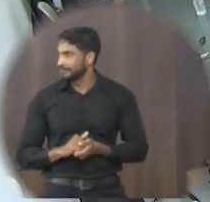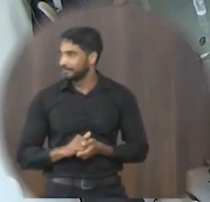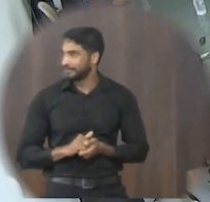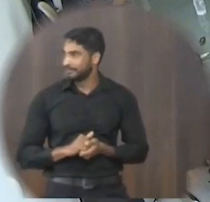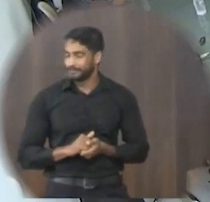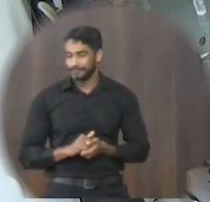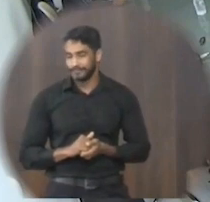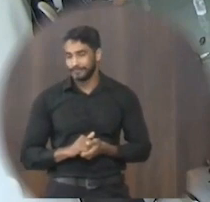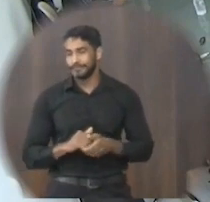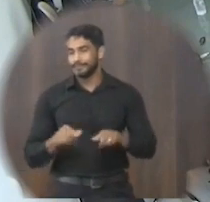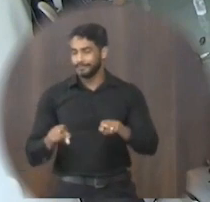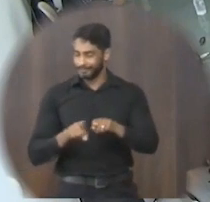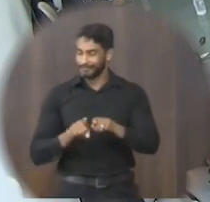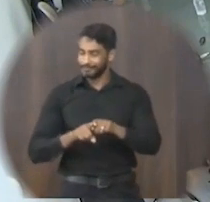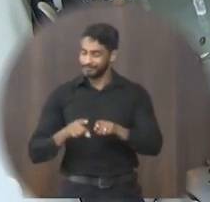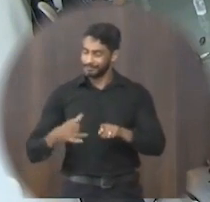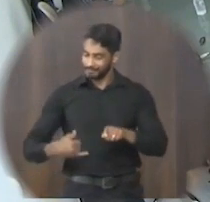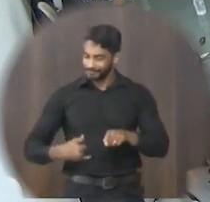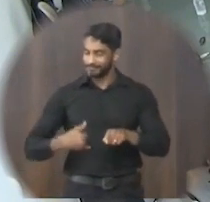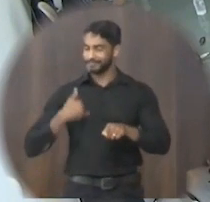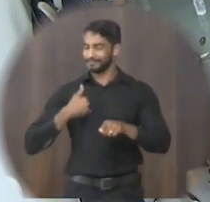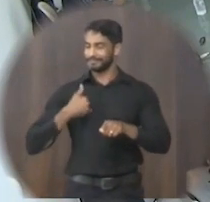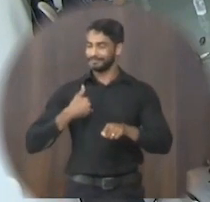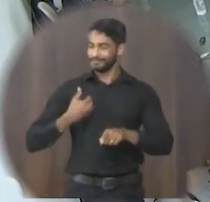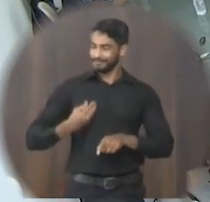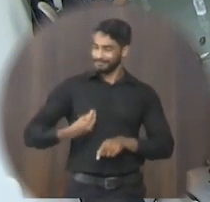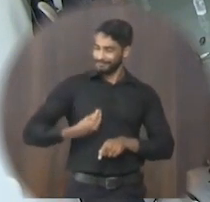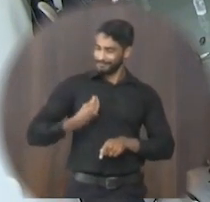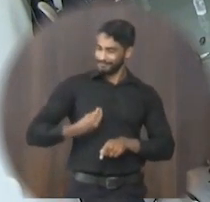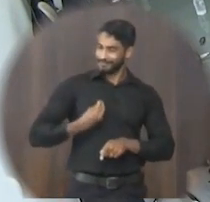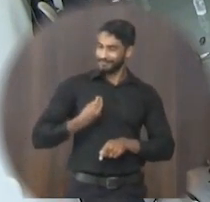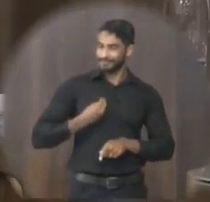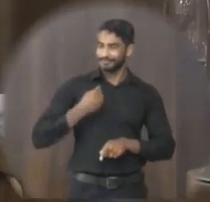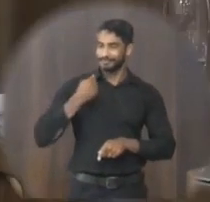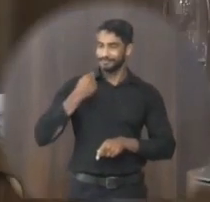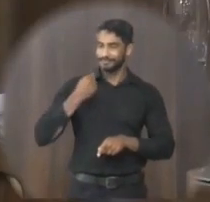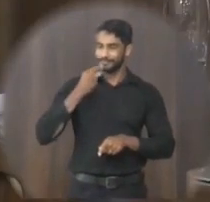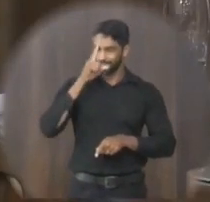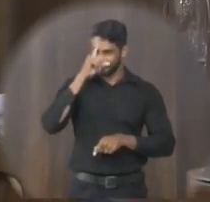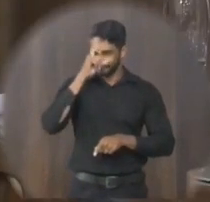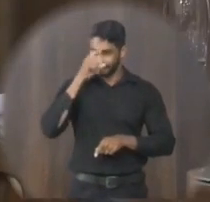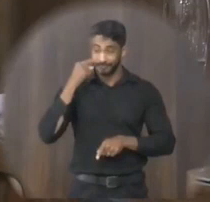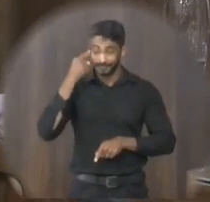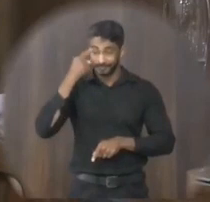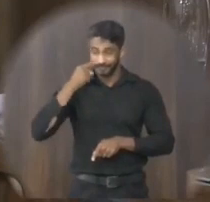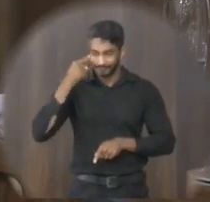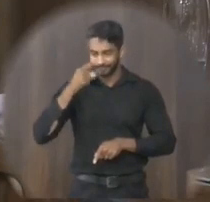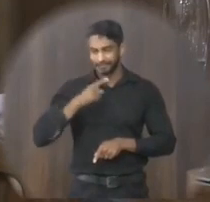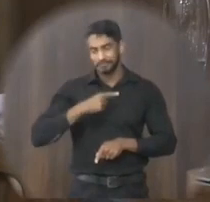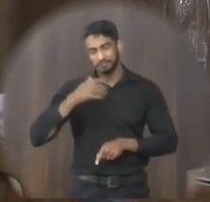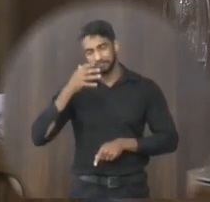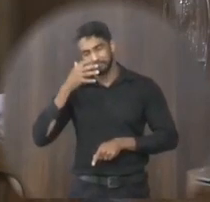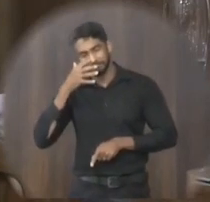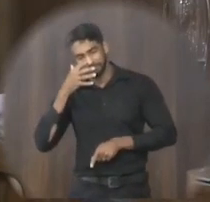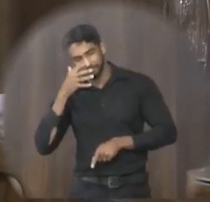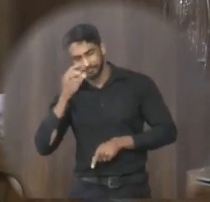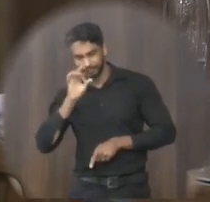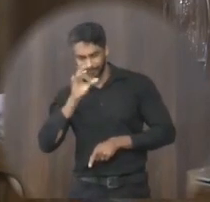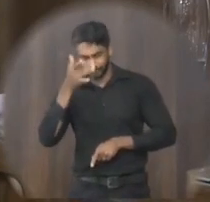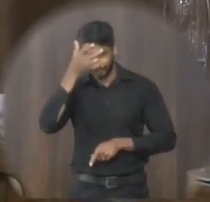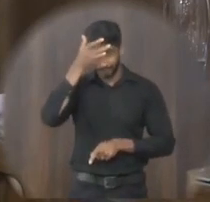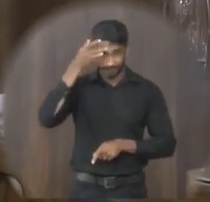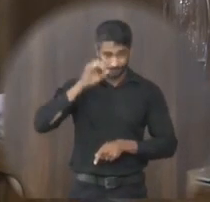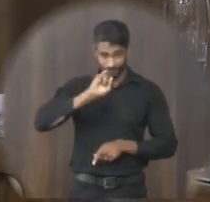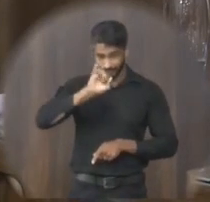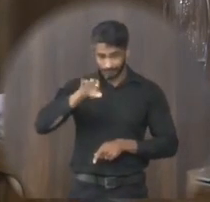eu também tive a honra de estar presente hoje lá no hospital dos olhos um hospital que tem admiração não só do povo de